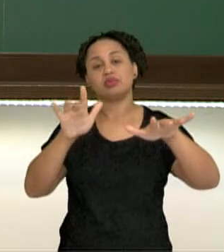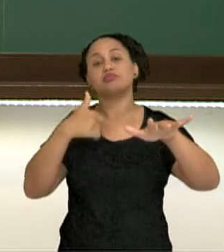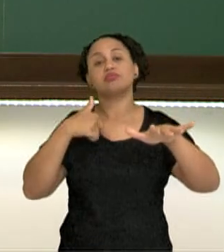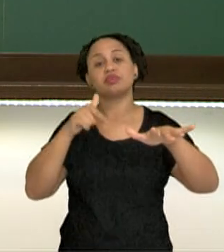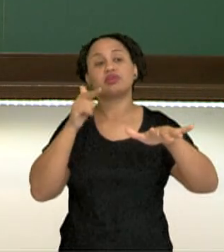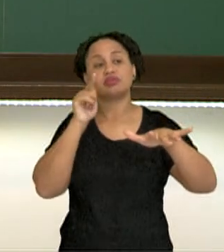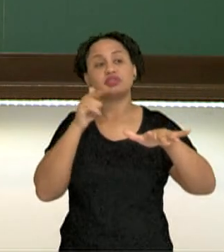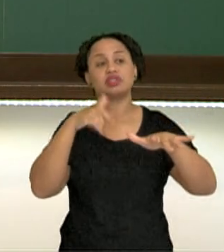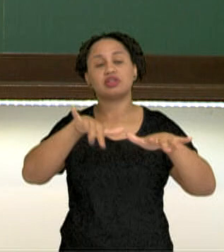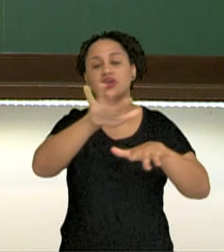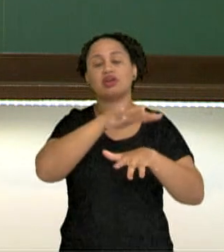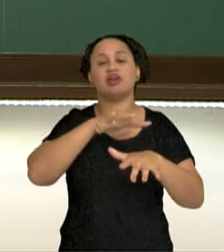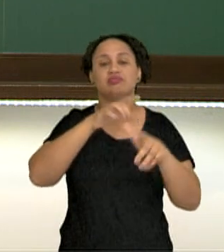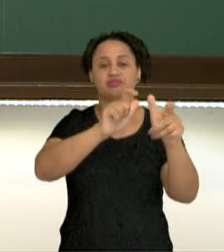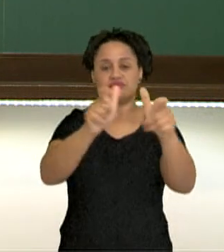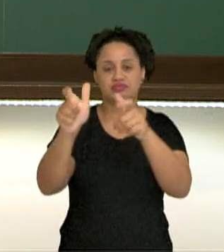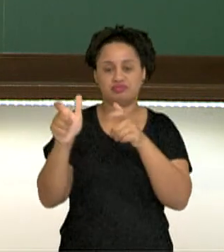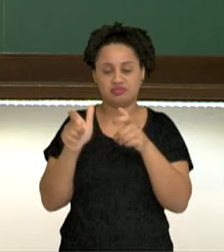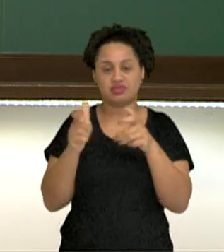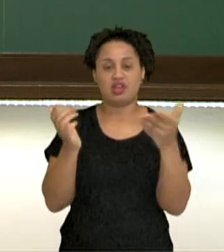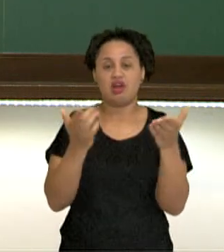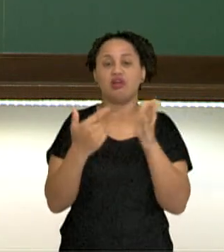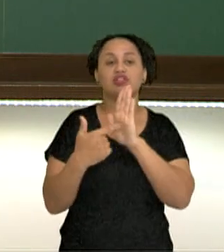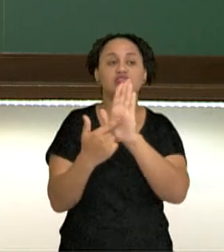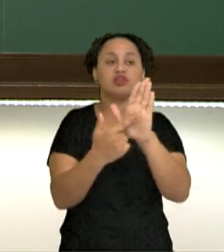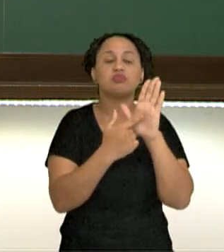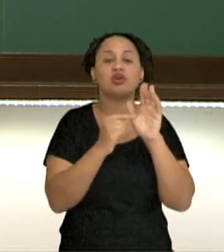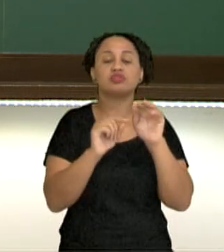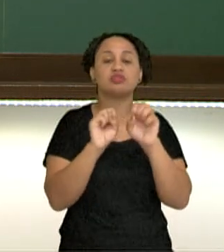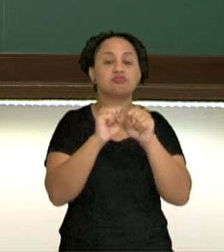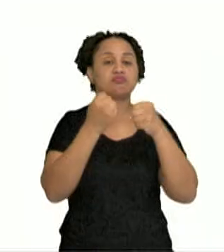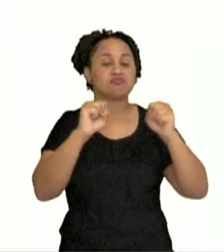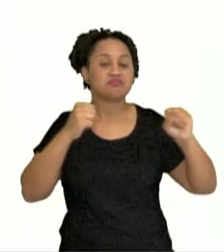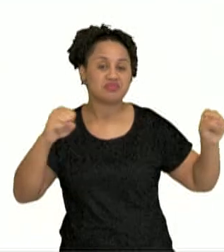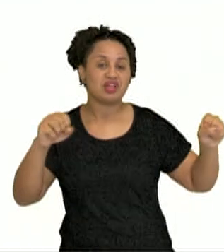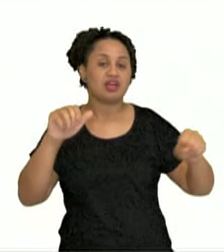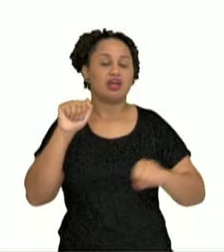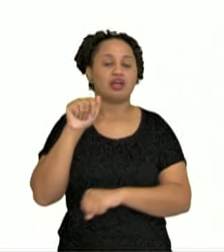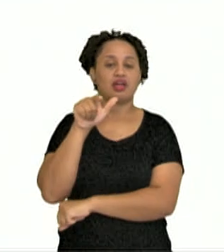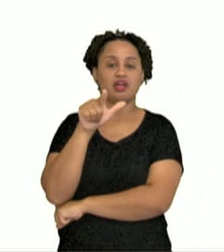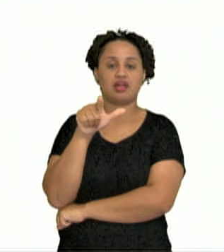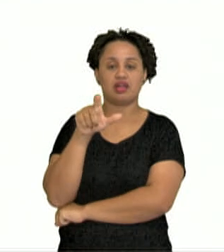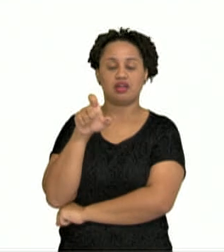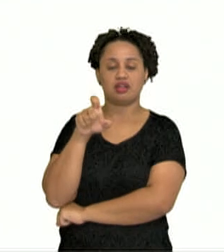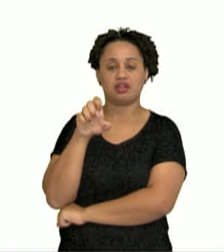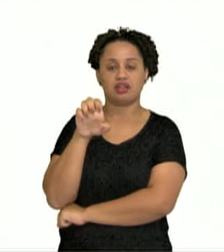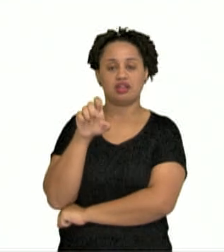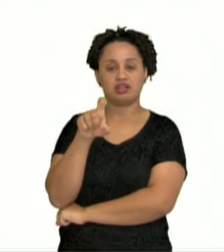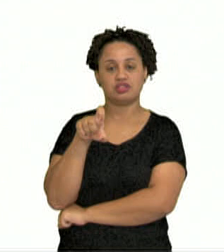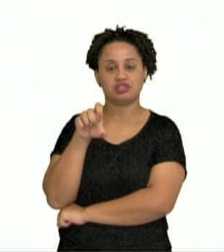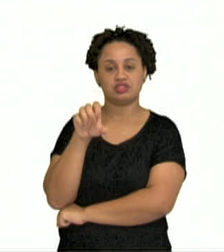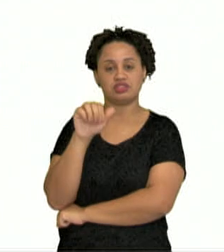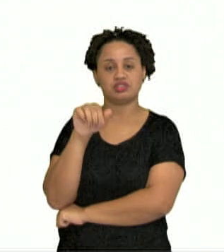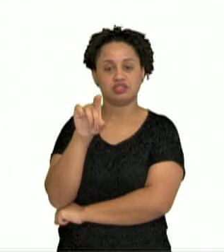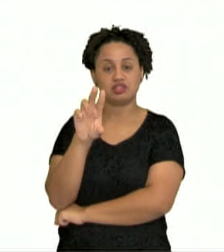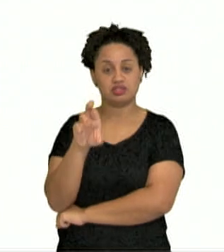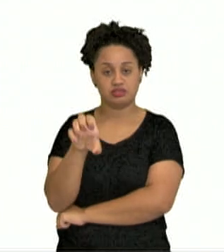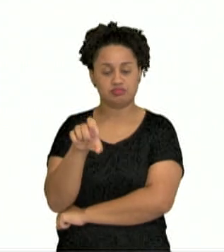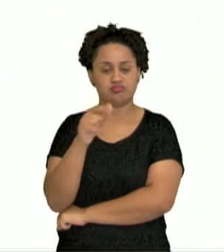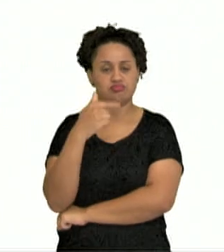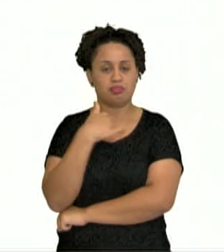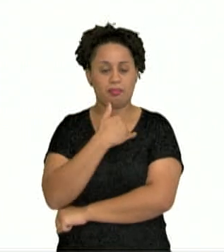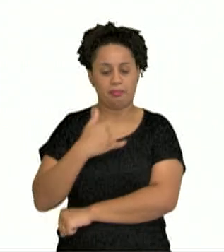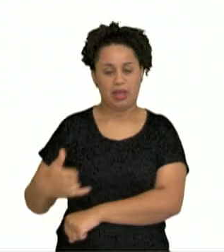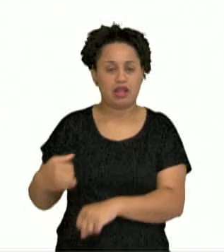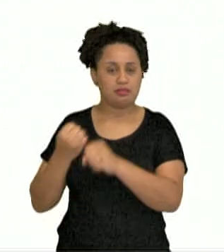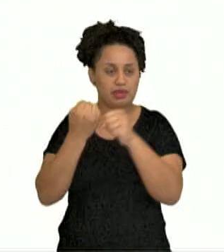mundo. Aqui eu trago para vocês o Grande Império de Alexandre. O maior império que aconteceu na Antiguidade. Esse império, como vocês